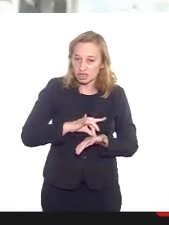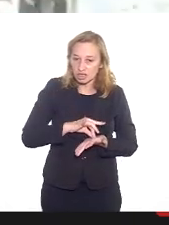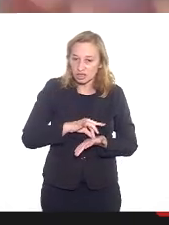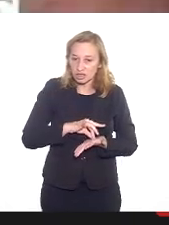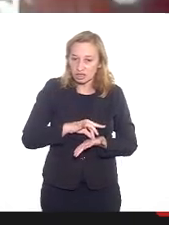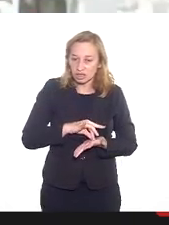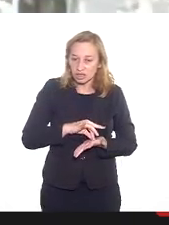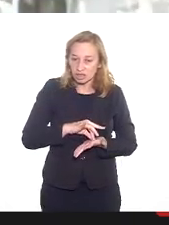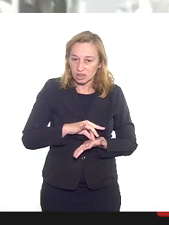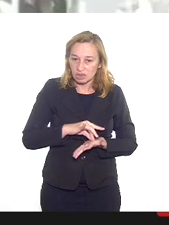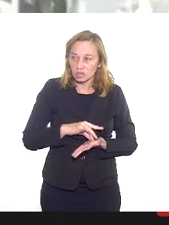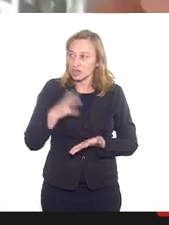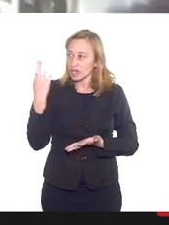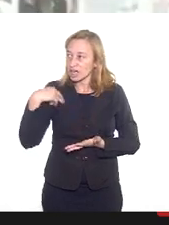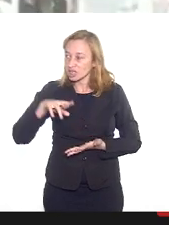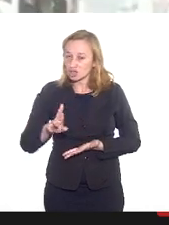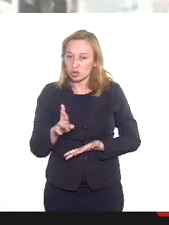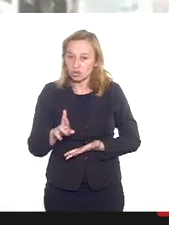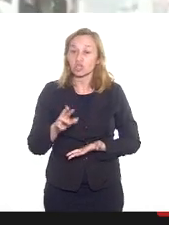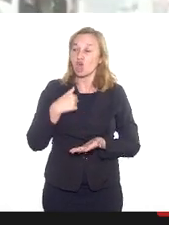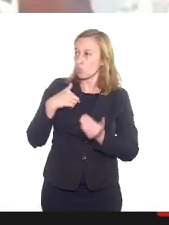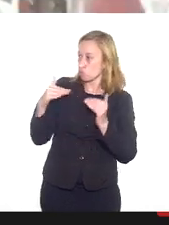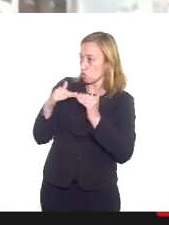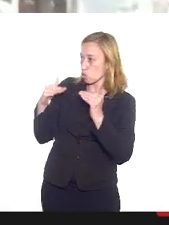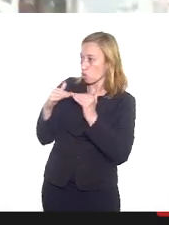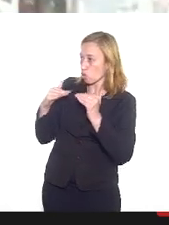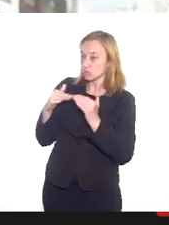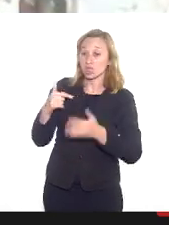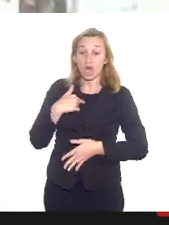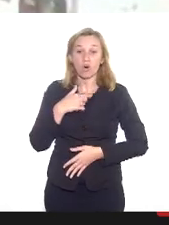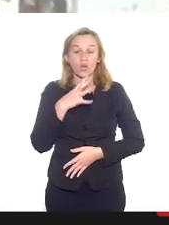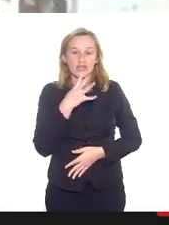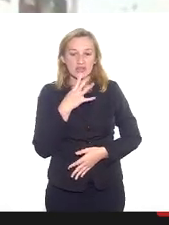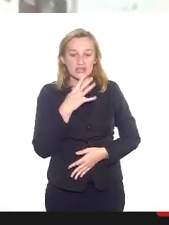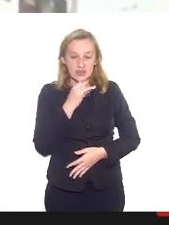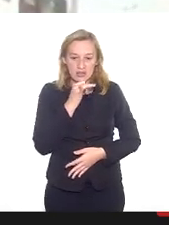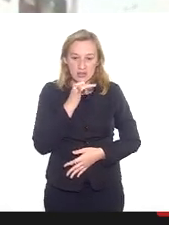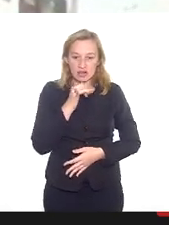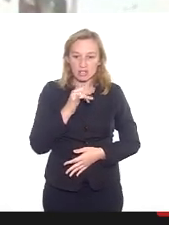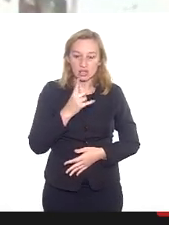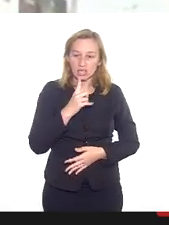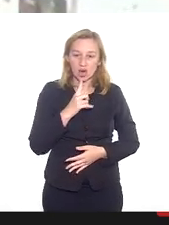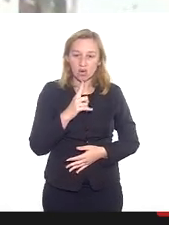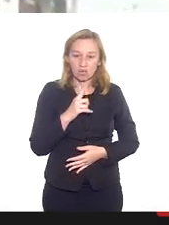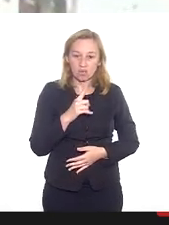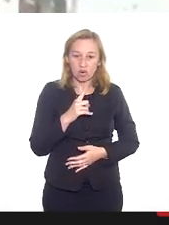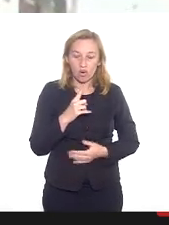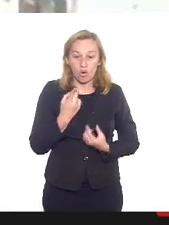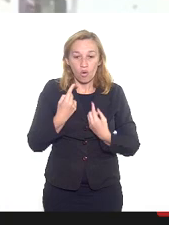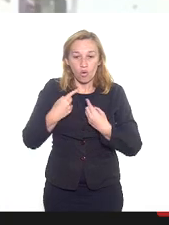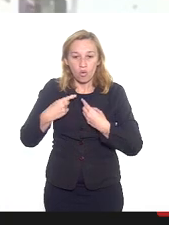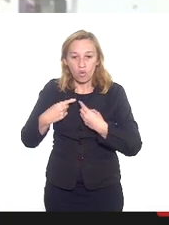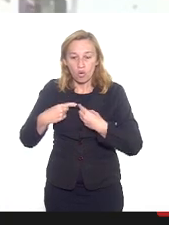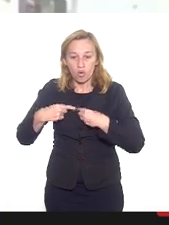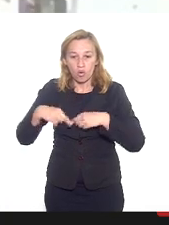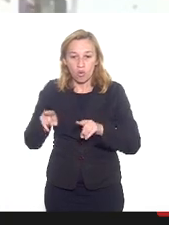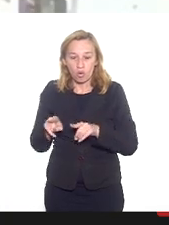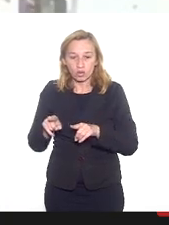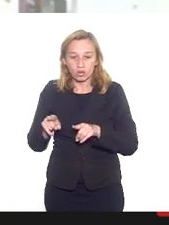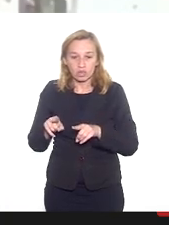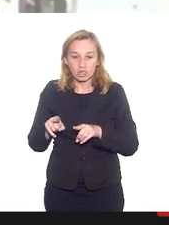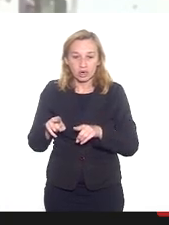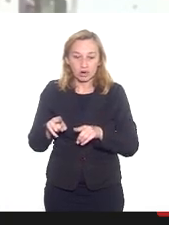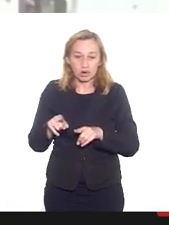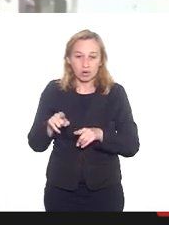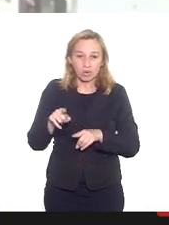autenticamente, religiosa, eu concordo. Eu, por exemplo, não vou potencializar um pai ou mãe de santo